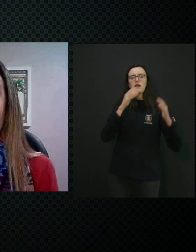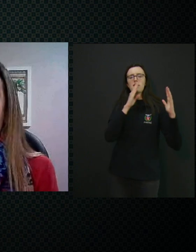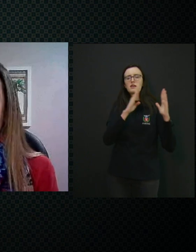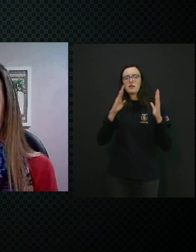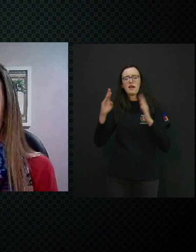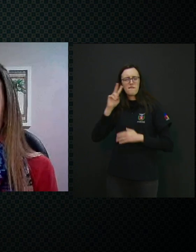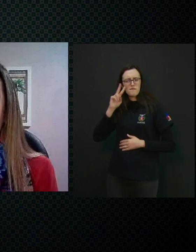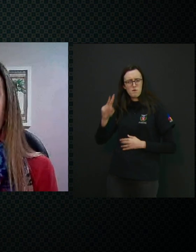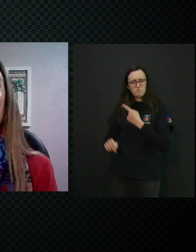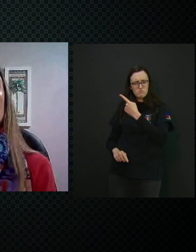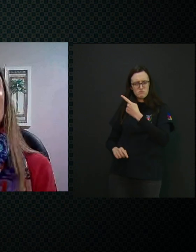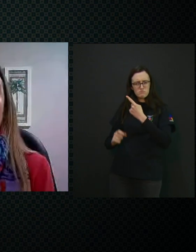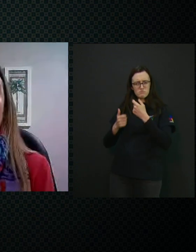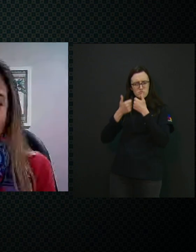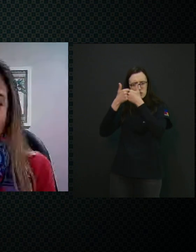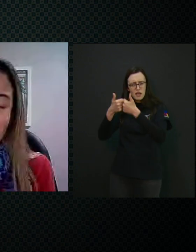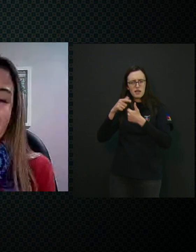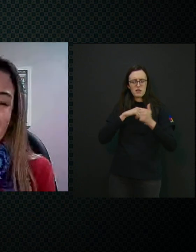Dijk,